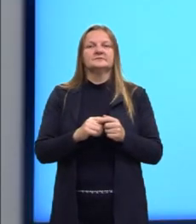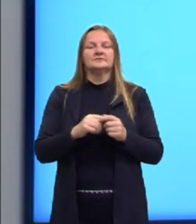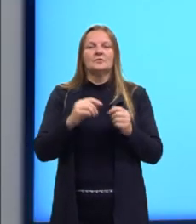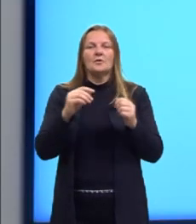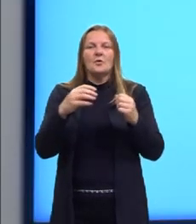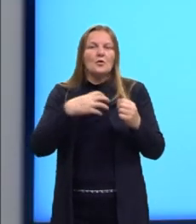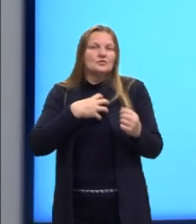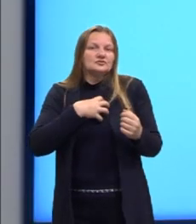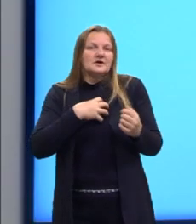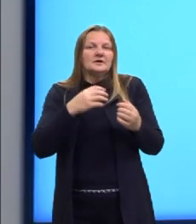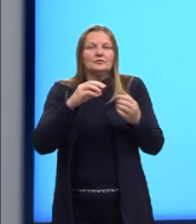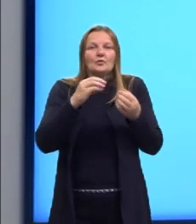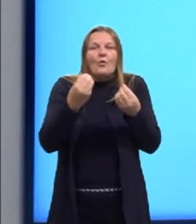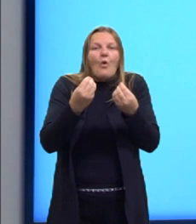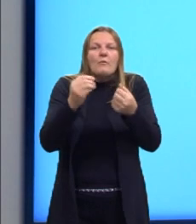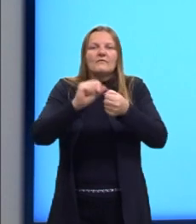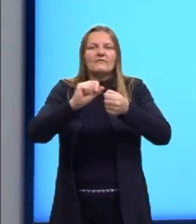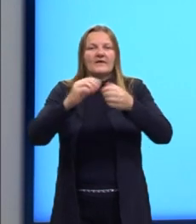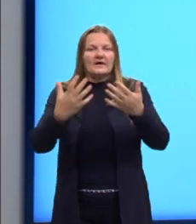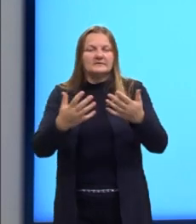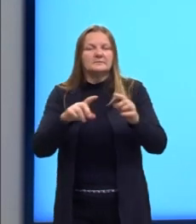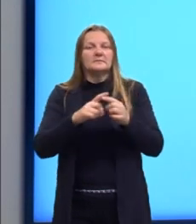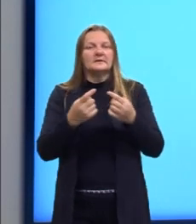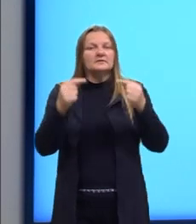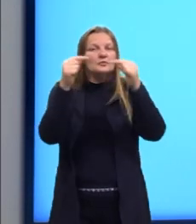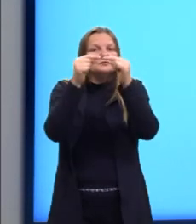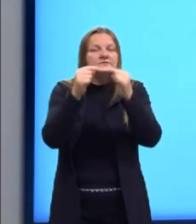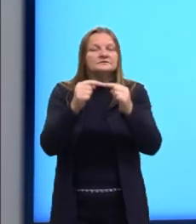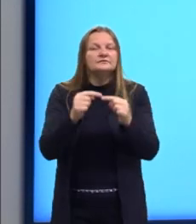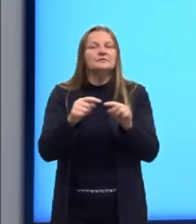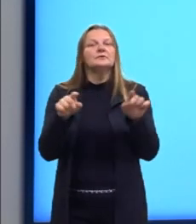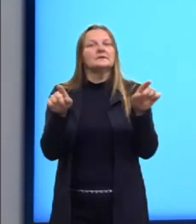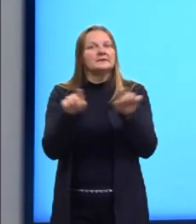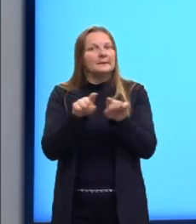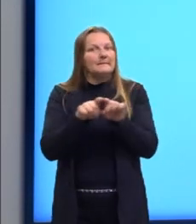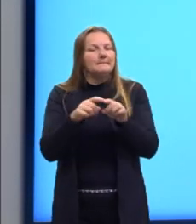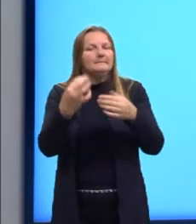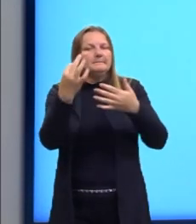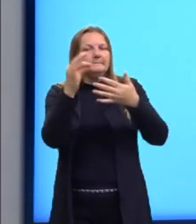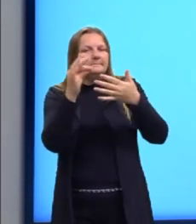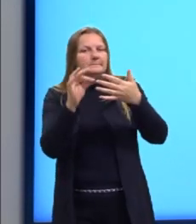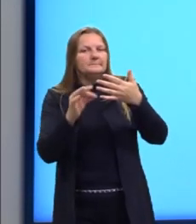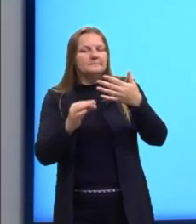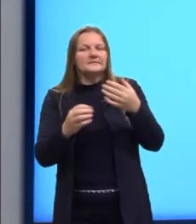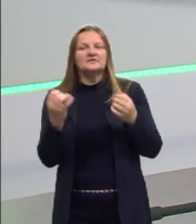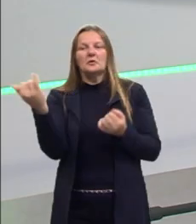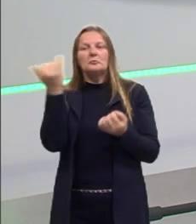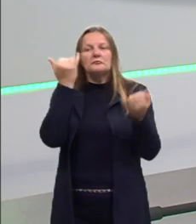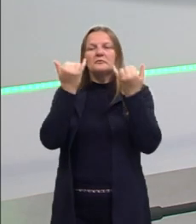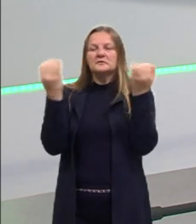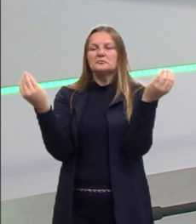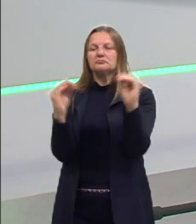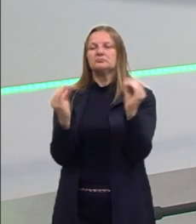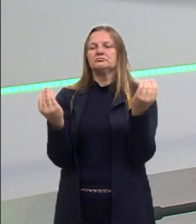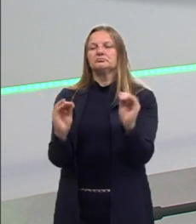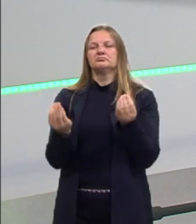esse modo e esse meio. Essa finalidade. Eu não posso só soltar as informações